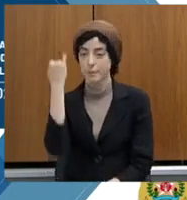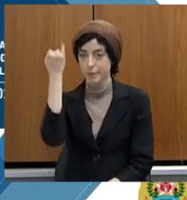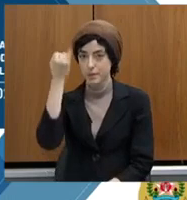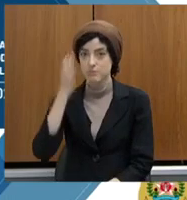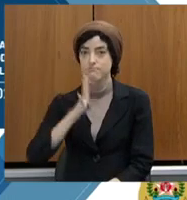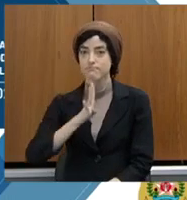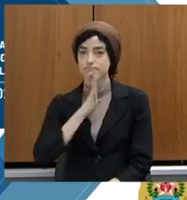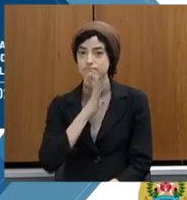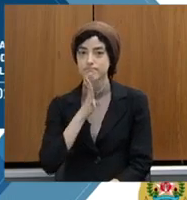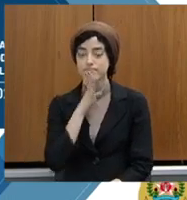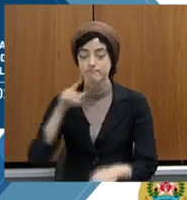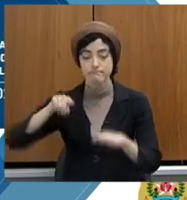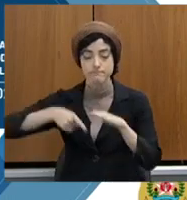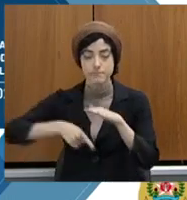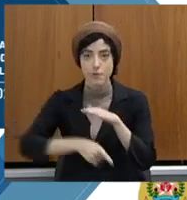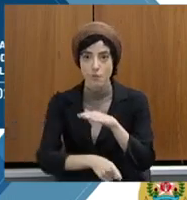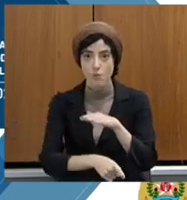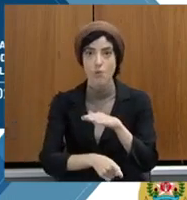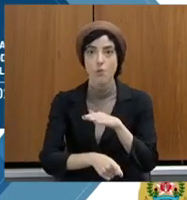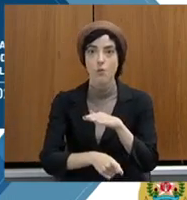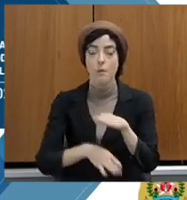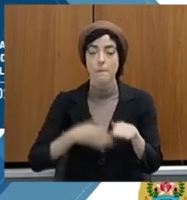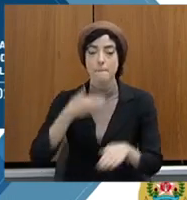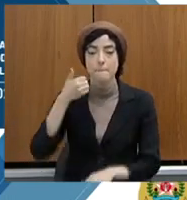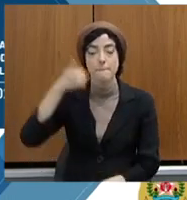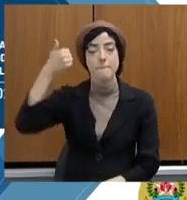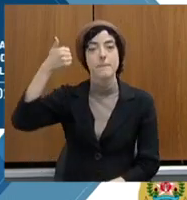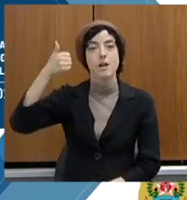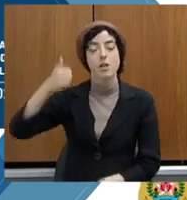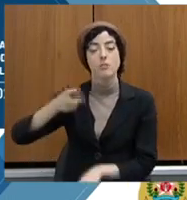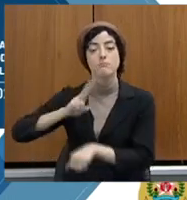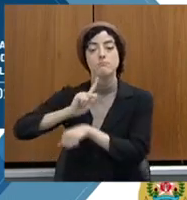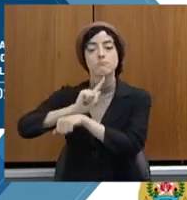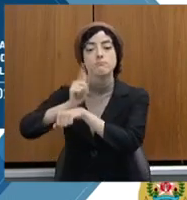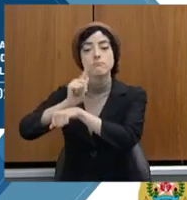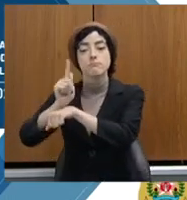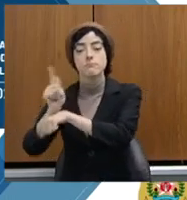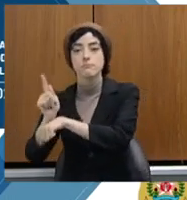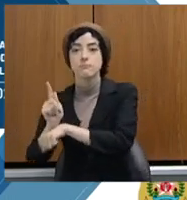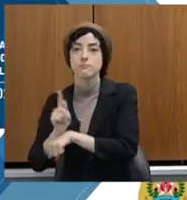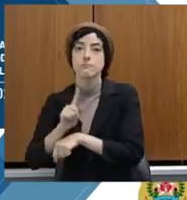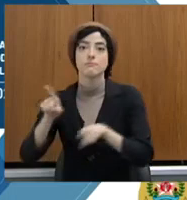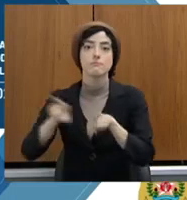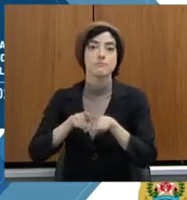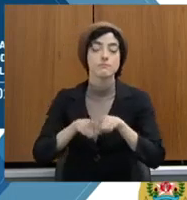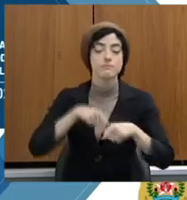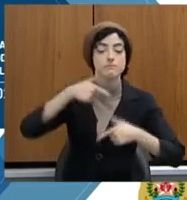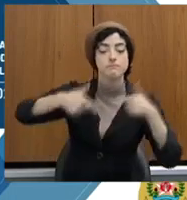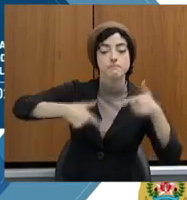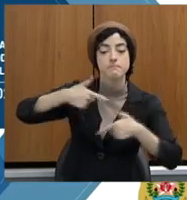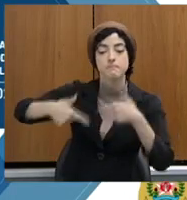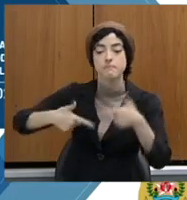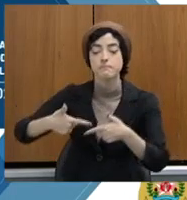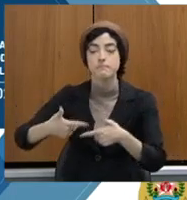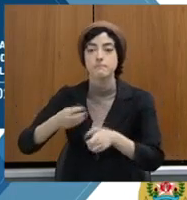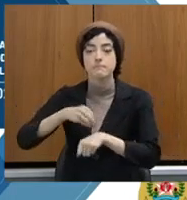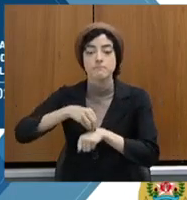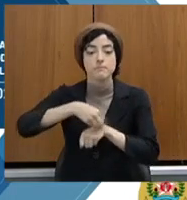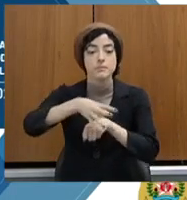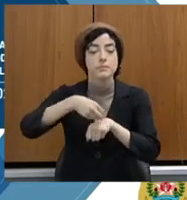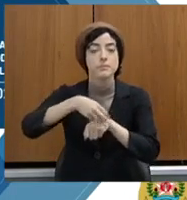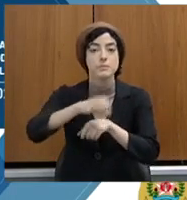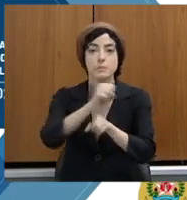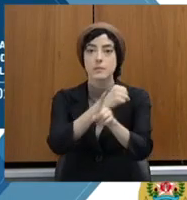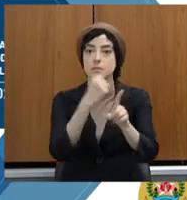executar e proceder às entregas que são necessárias para a modernização